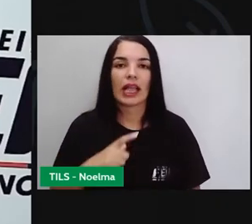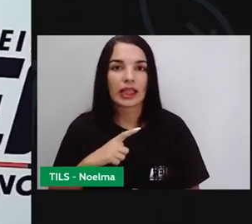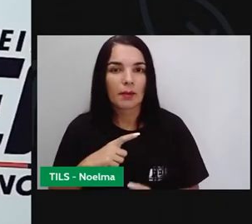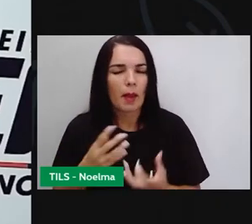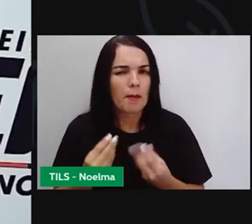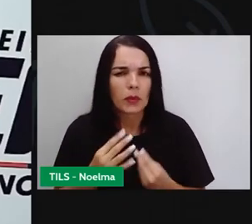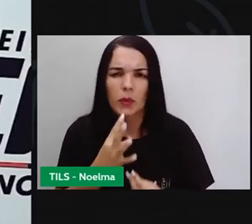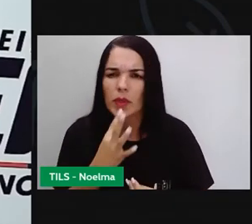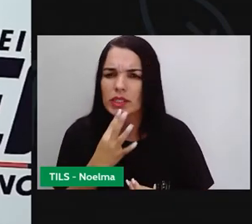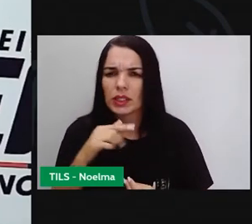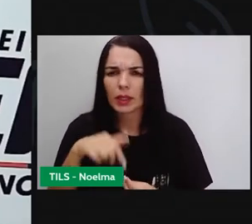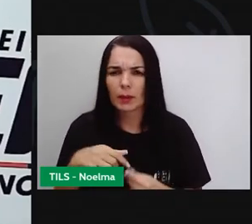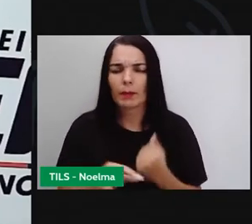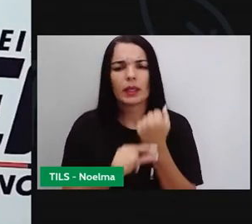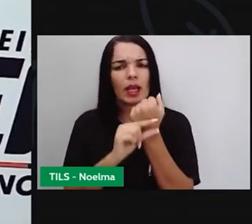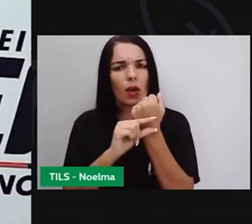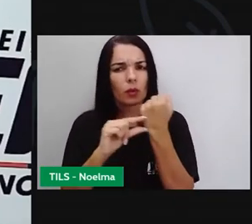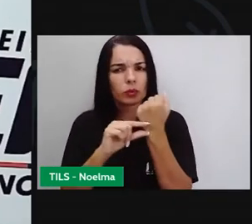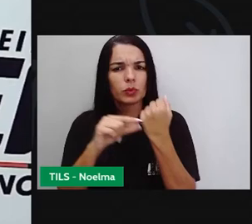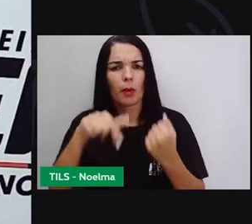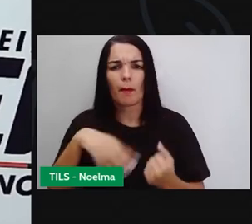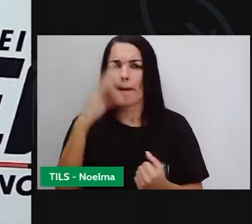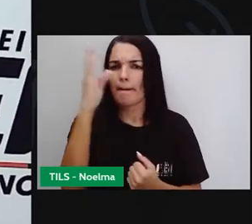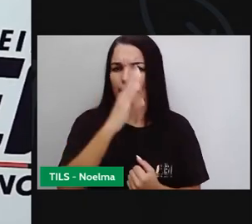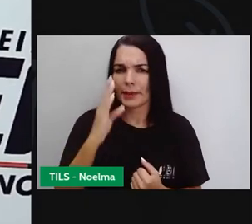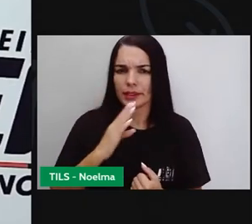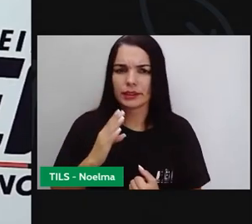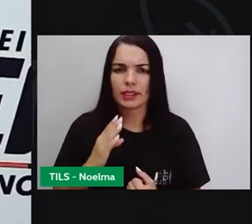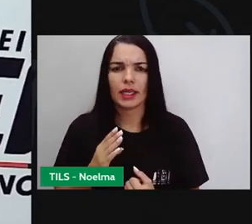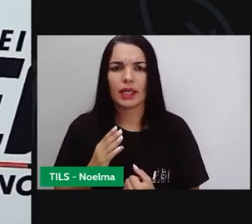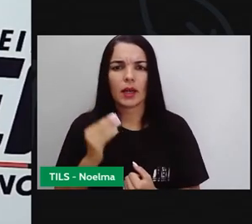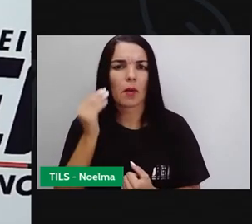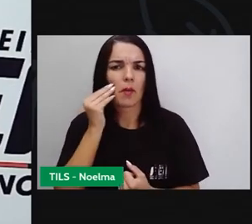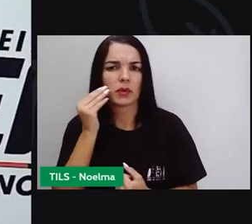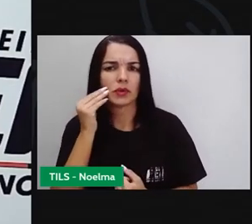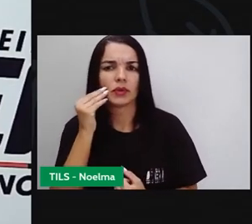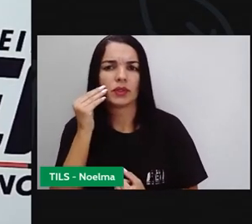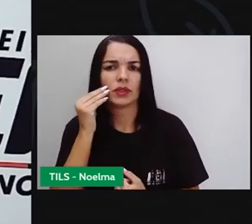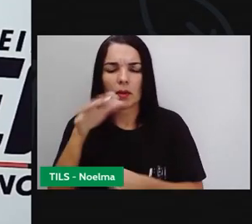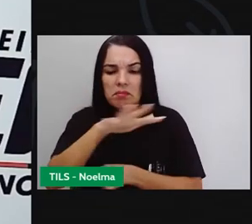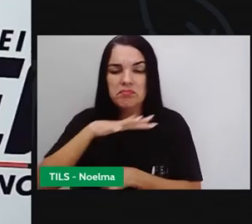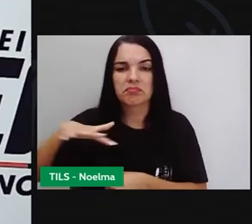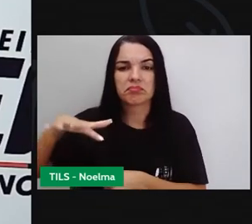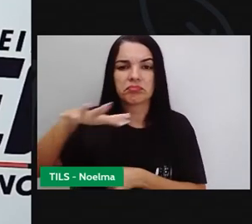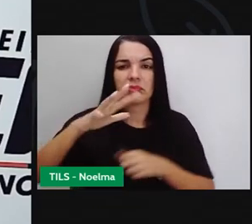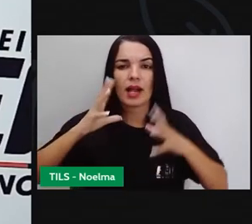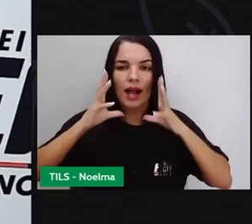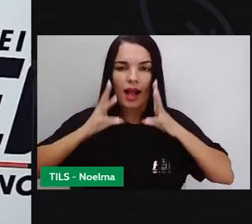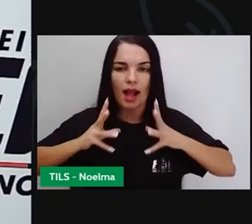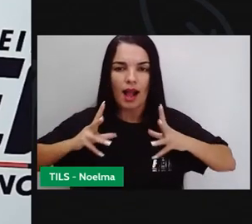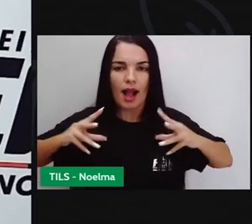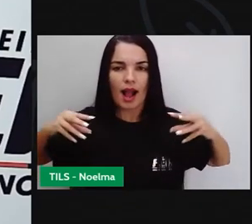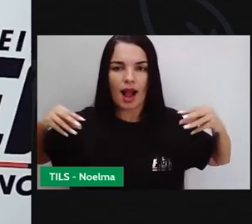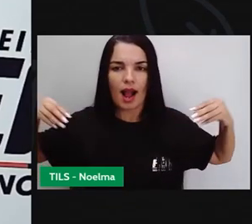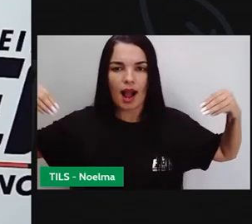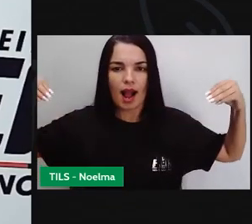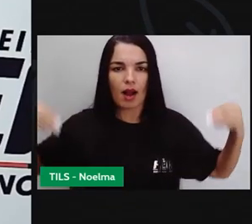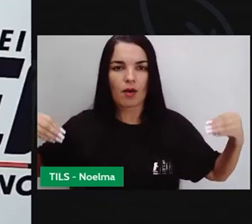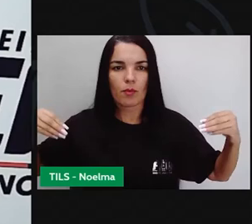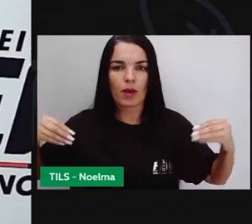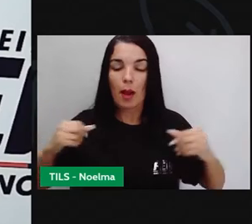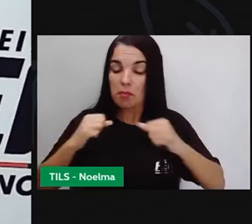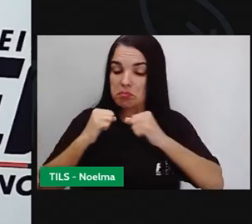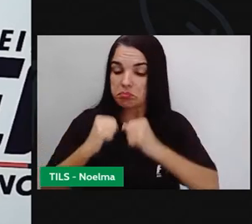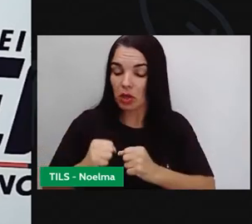Alma, ele nos estimula no que diz respeito ao que foi dito agora. O livro serve para estimular a